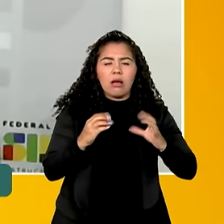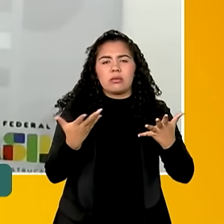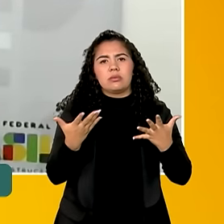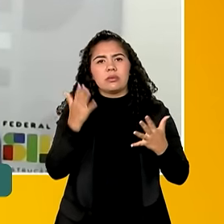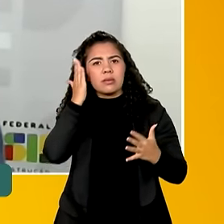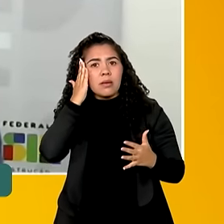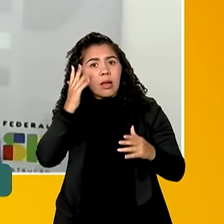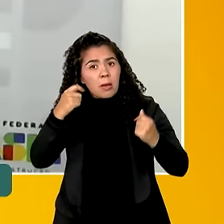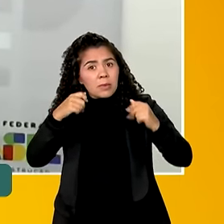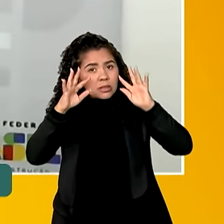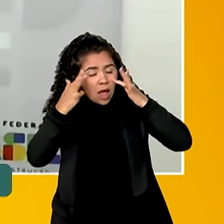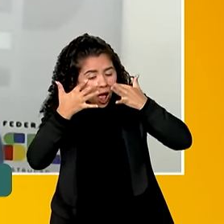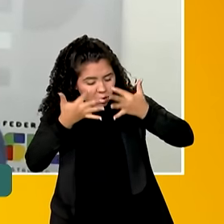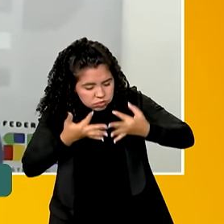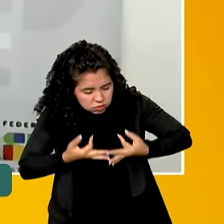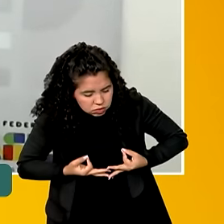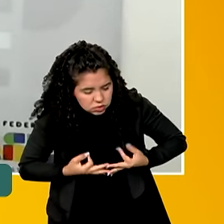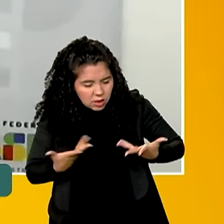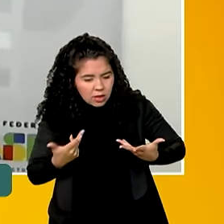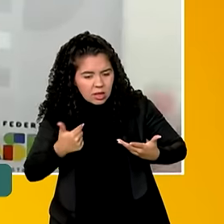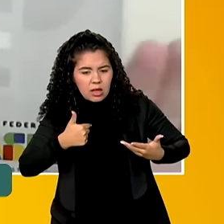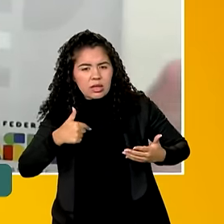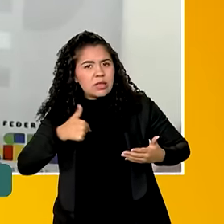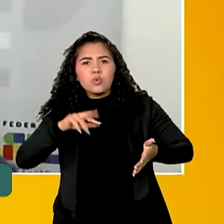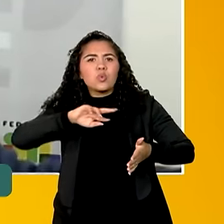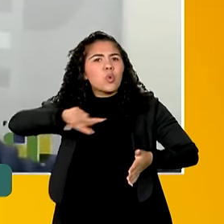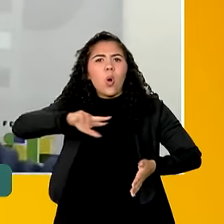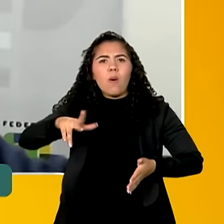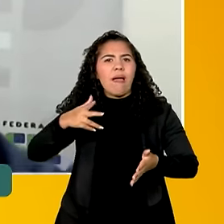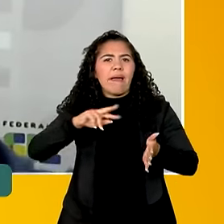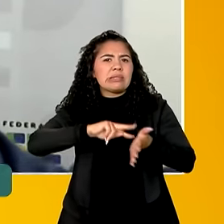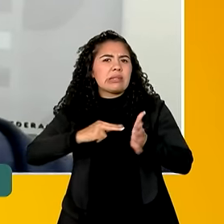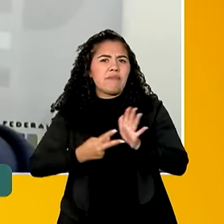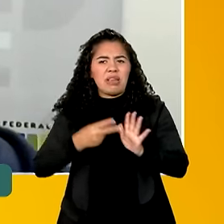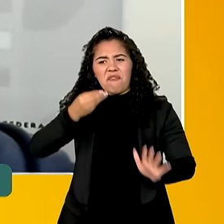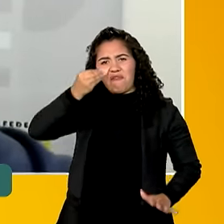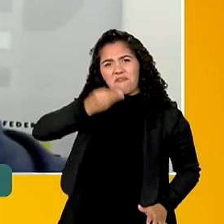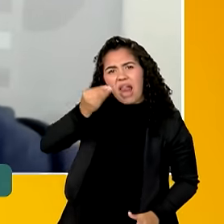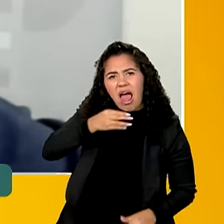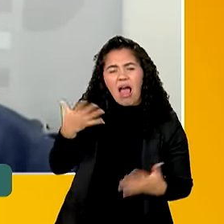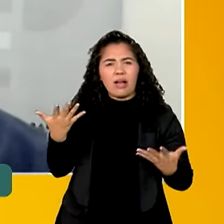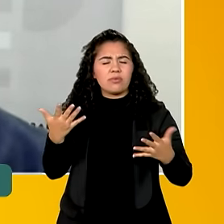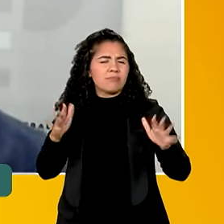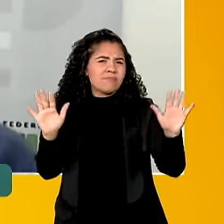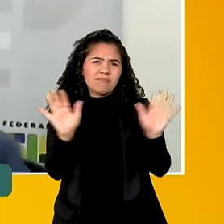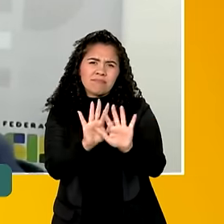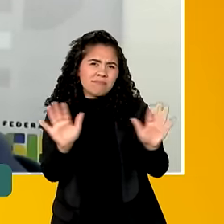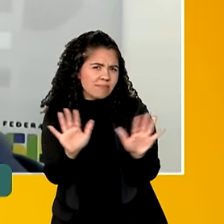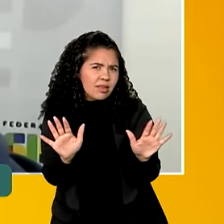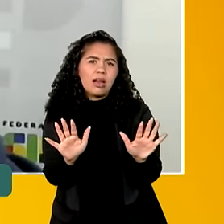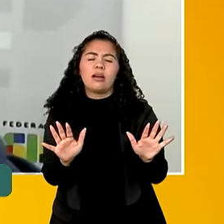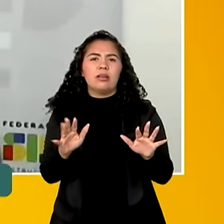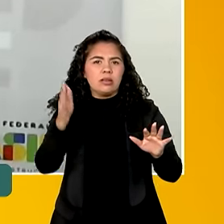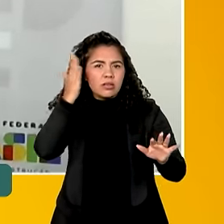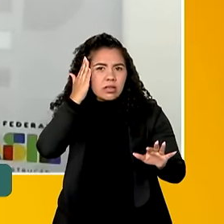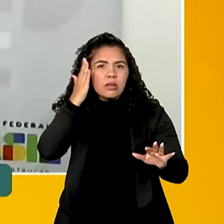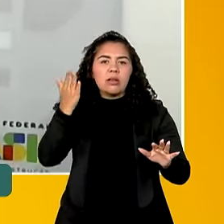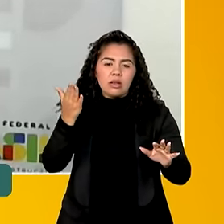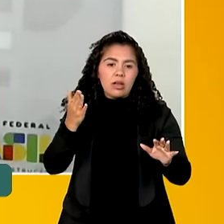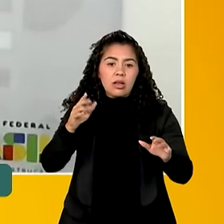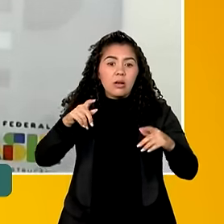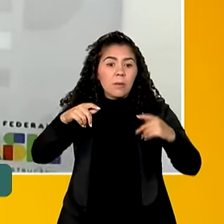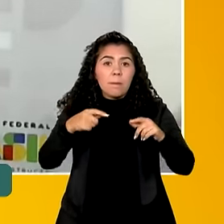cuidar de si, eu não vou demonstrar minha fragilidade, eu vou colocando as práticas de cuidado exclusivamente sobre as mulheres.